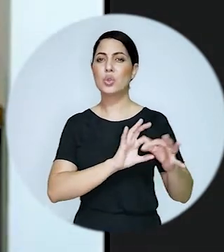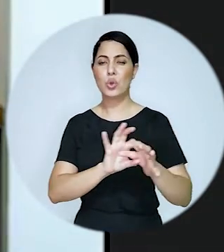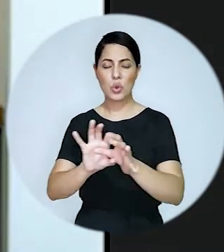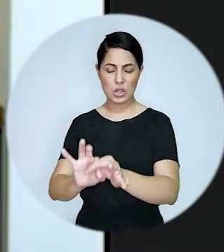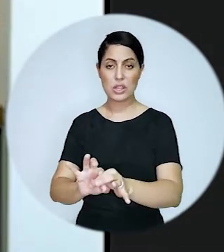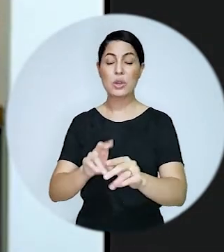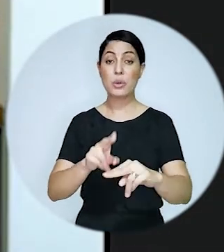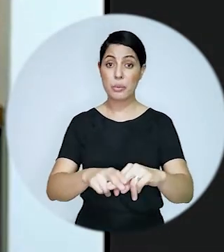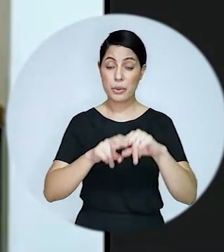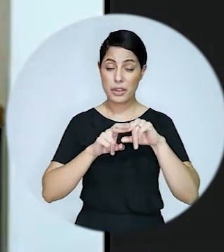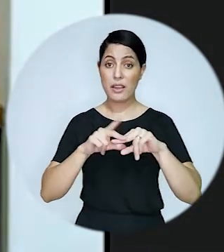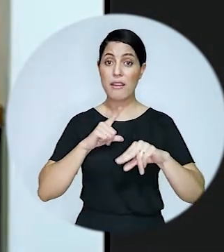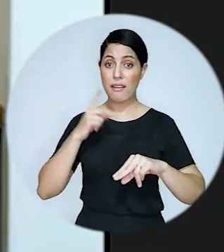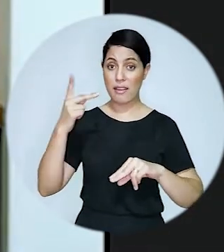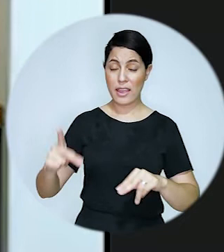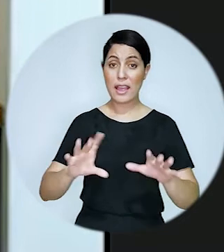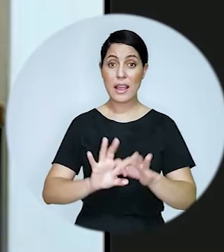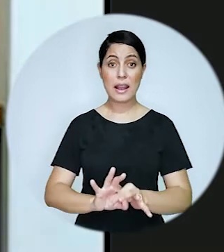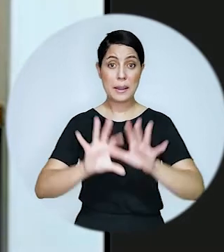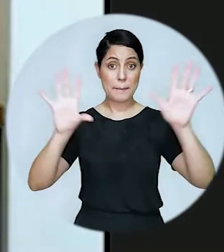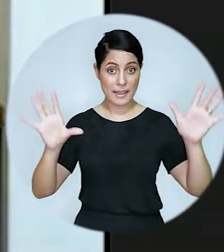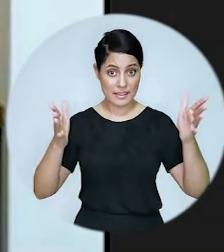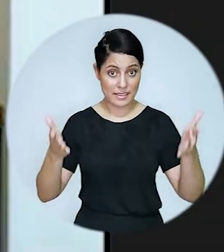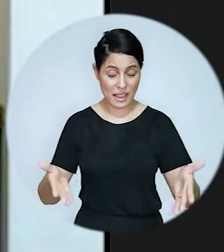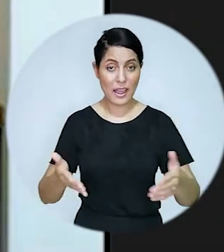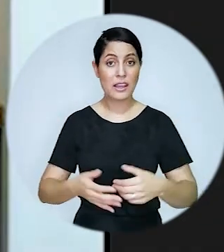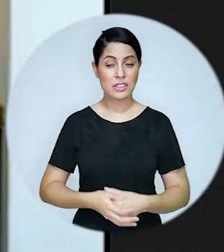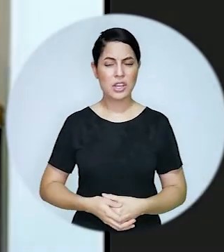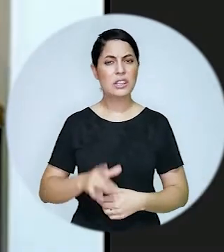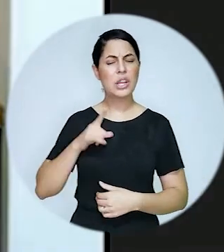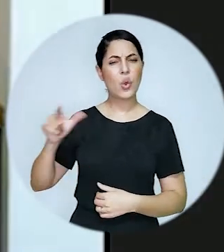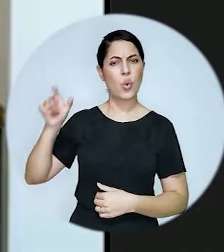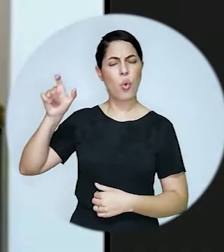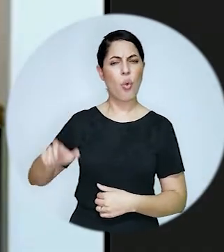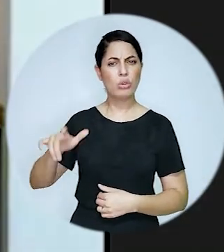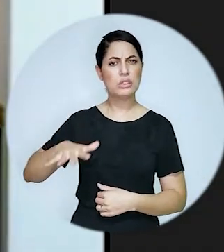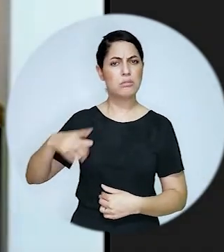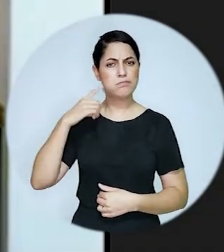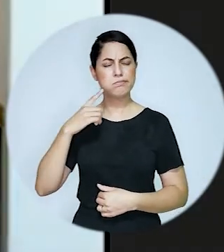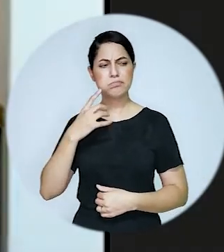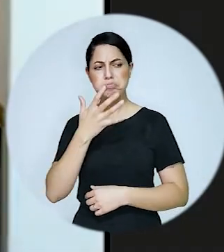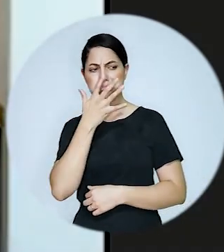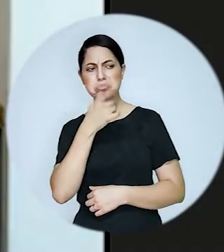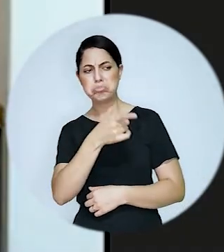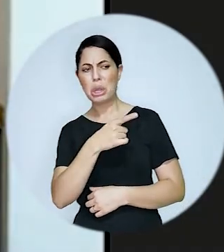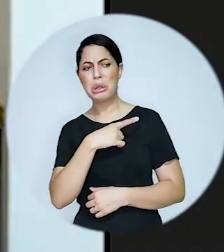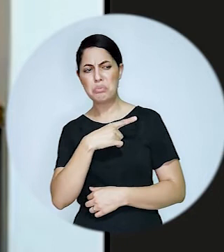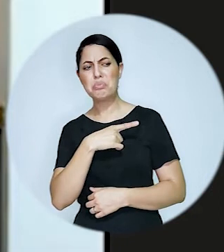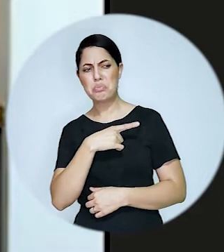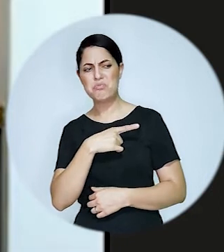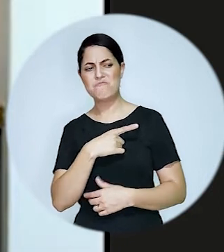todos mesmo aqueles que não são criminalistas admiram a velha a luta